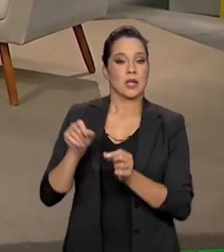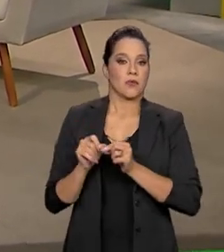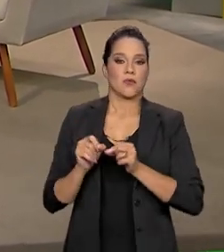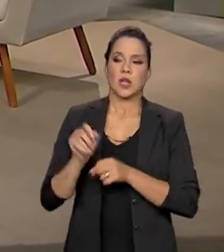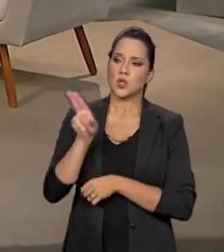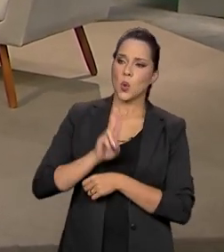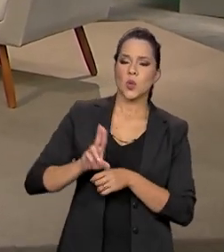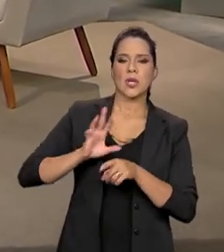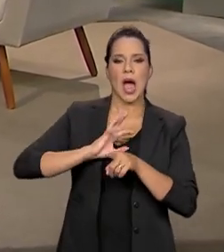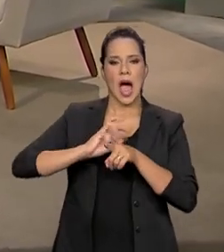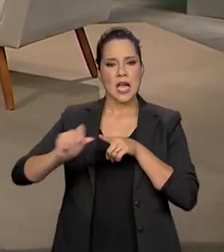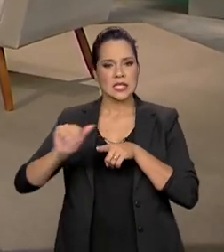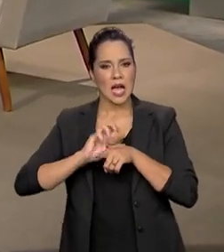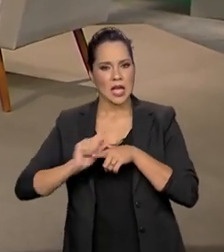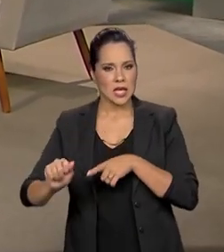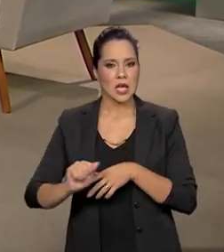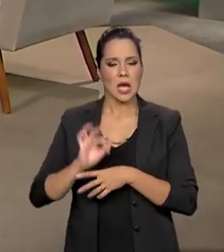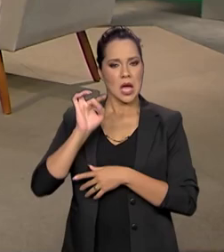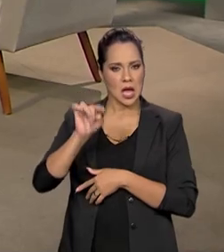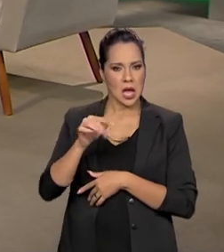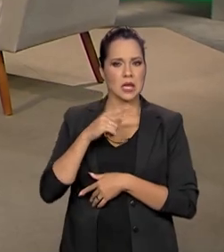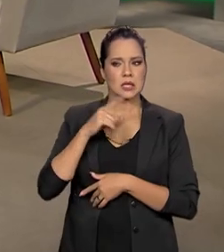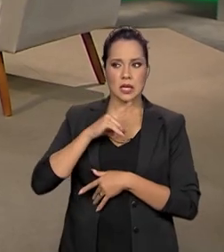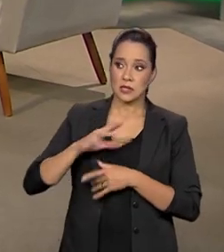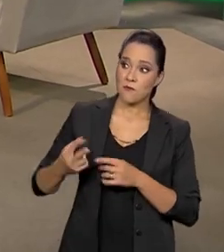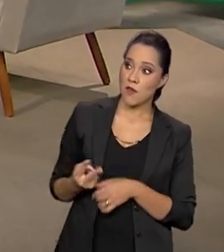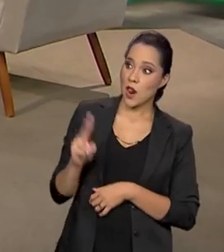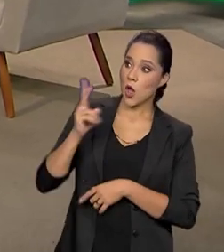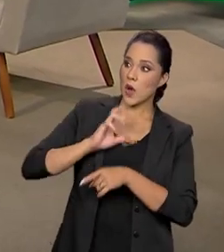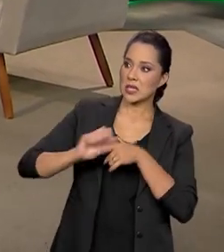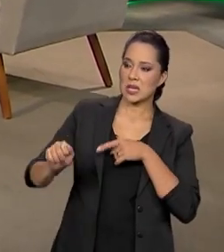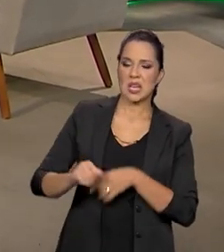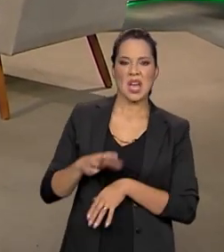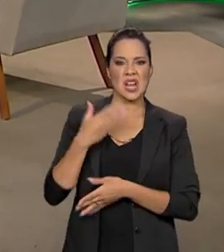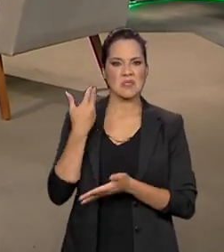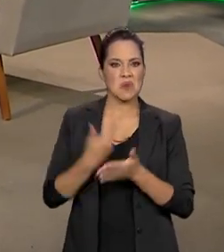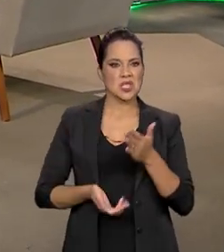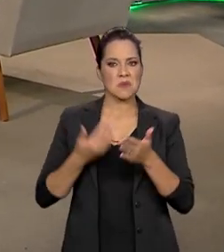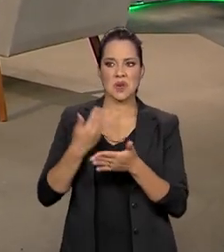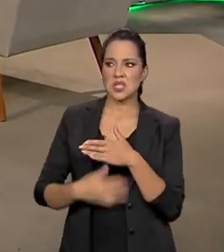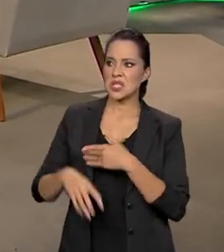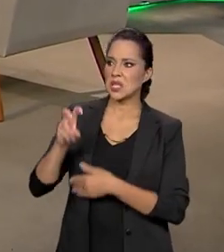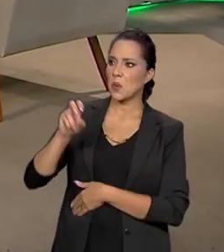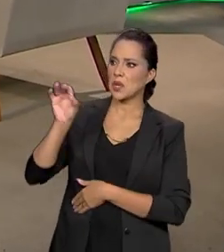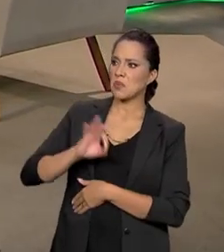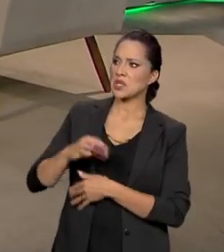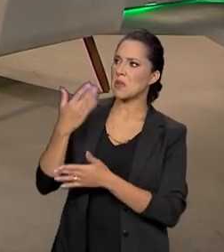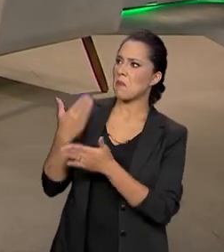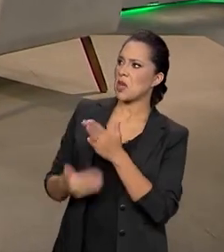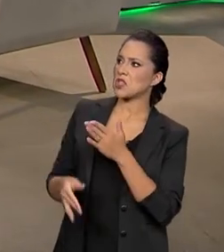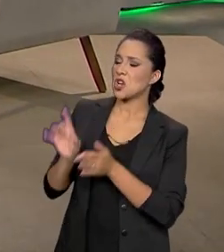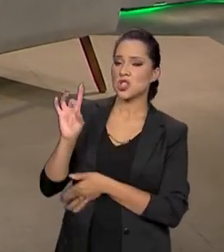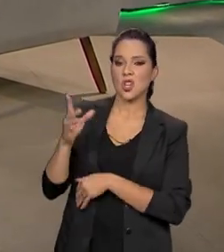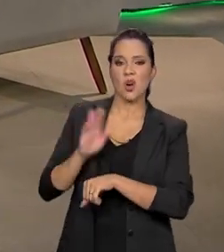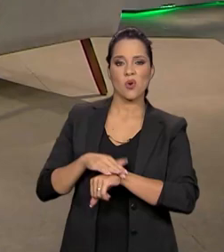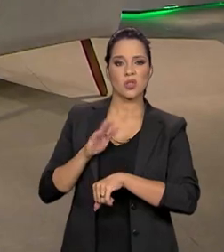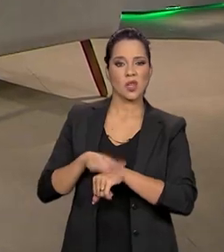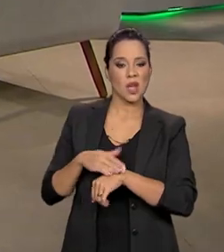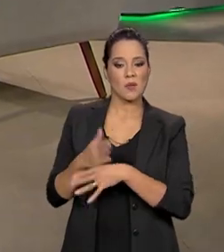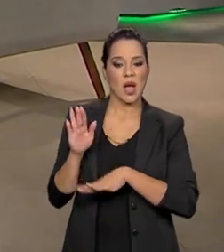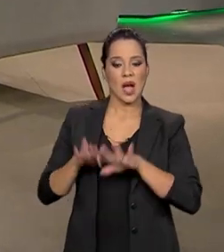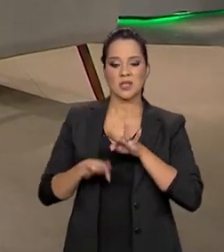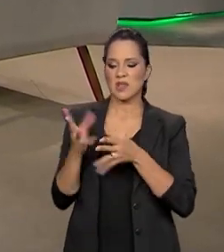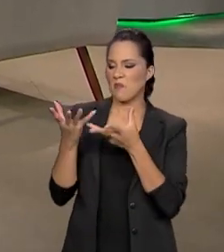a exploração do açaí, agregasse valor ao açaí. Então, eles perdiam cerca de 50% da produção, somente com o tempo ali que